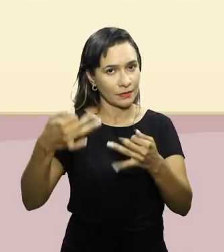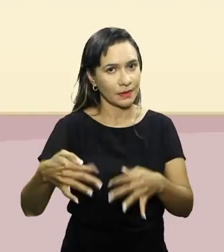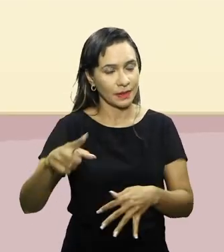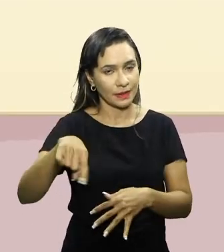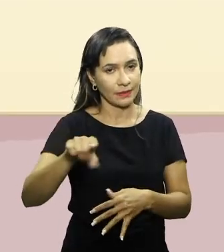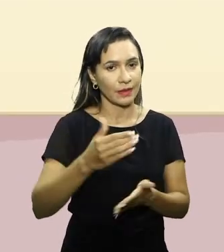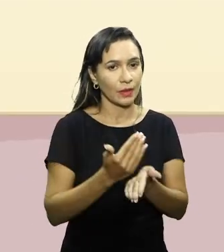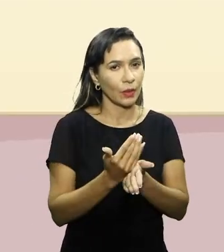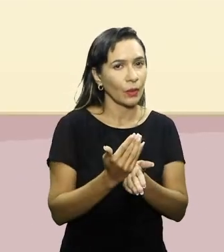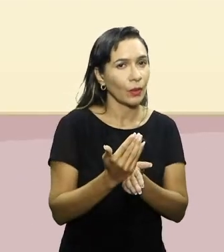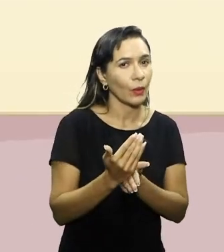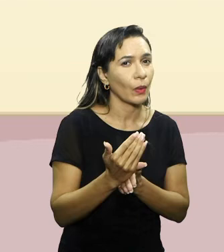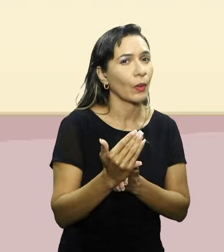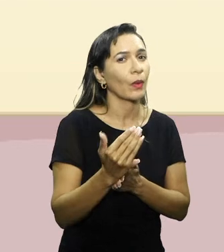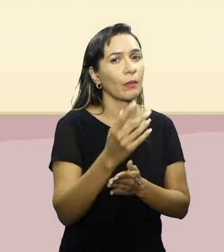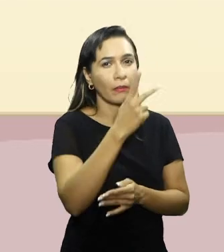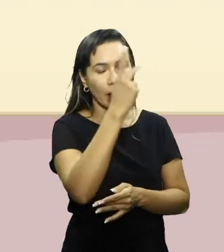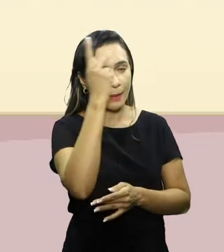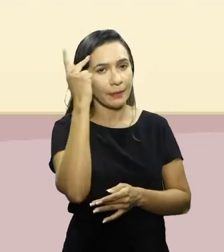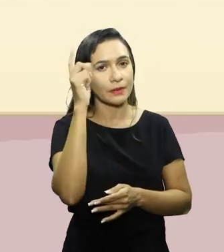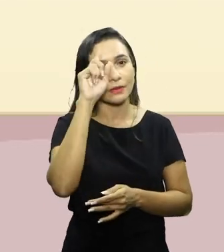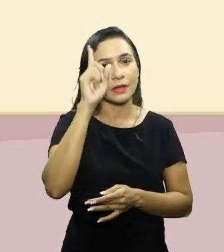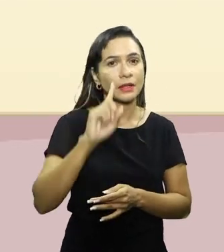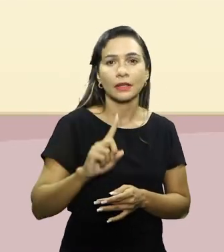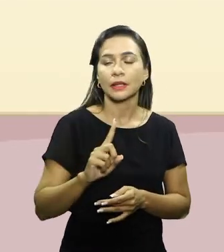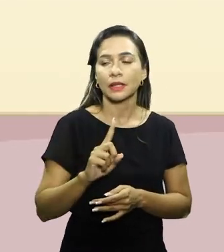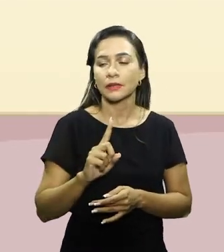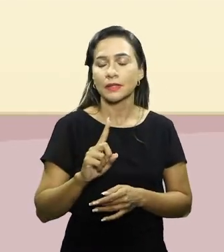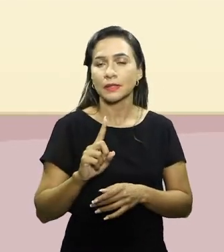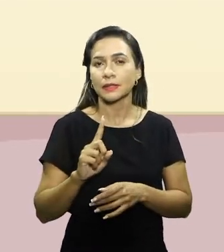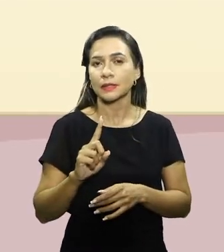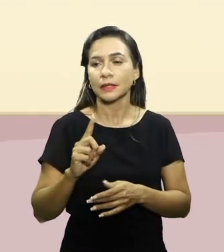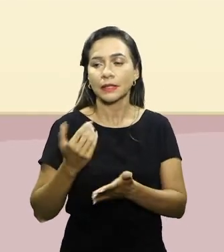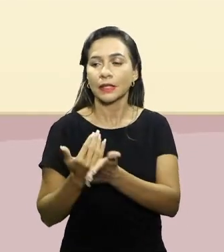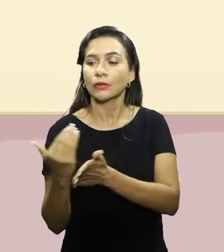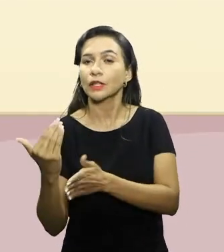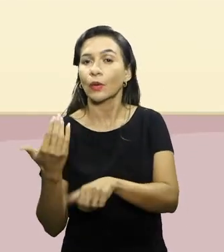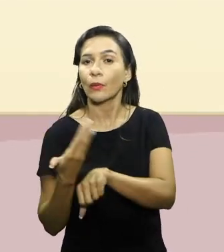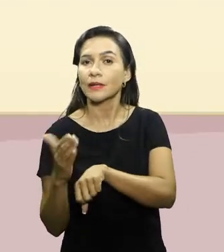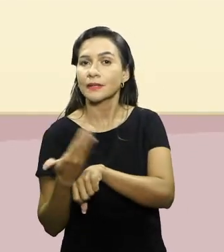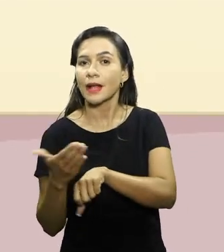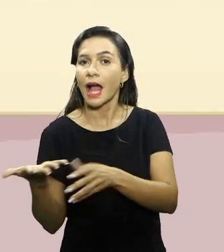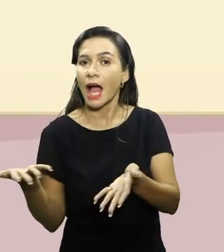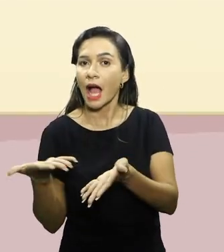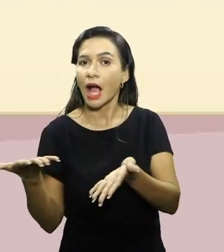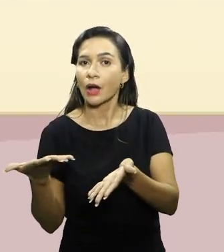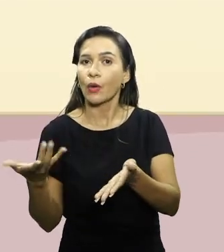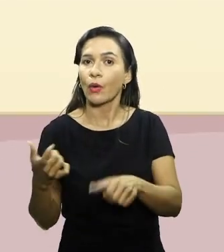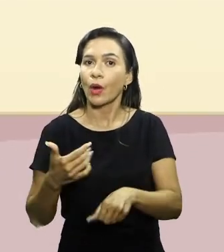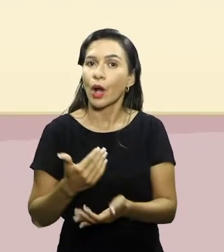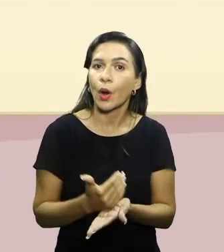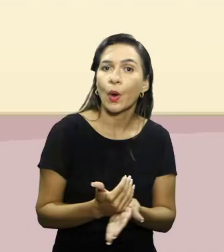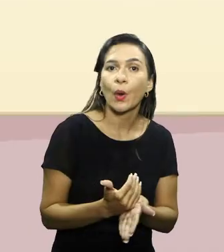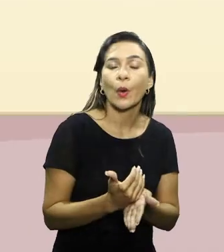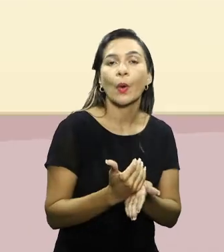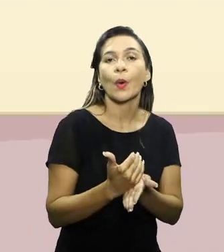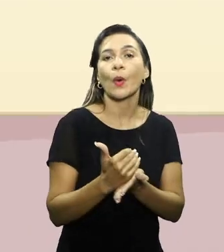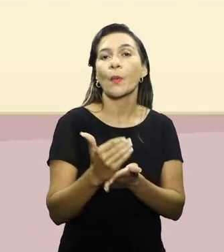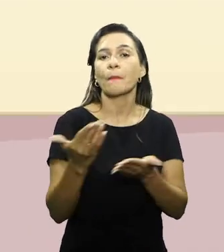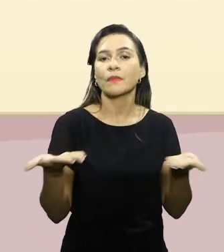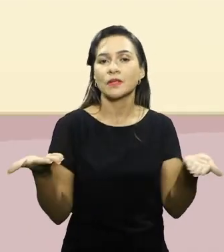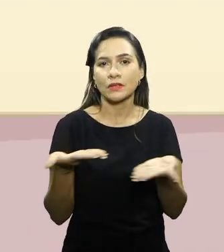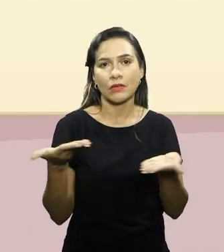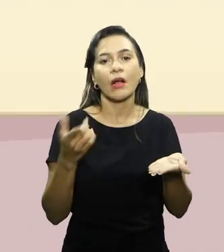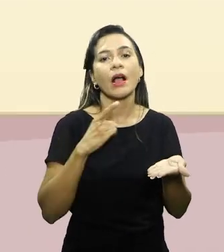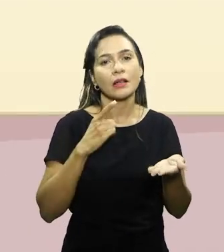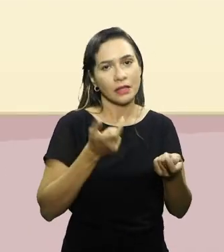o perfil do iniciante, aquela pessoa que não estava praticando o exercício físico, e agora decidiu praticar, existe aí uma